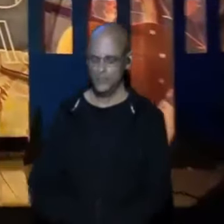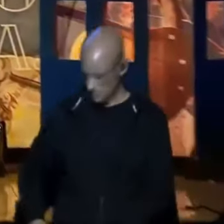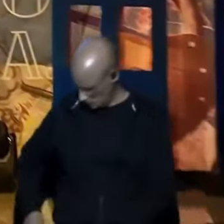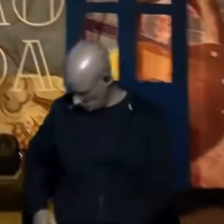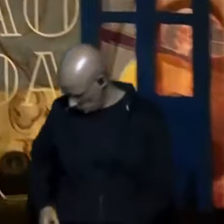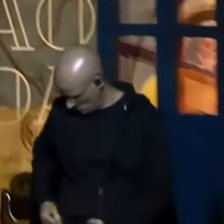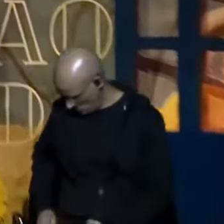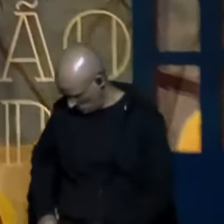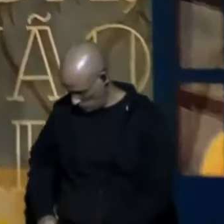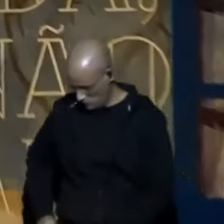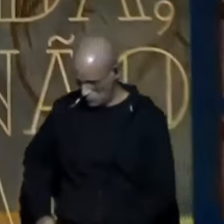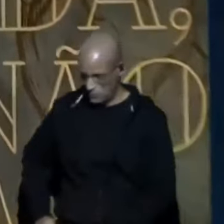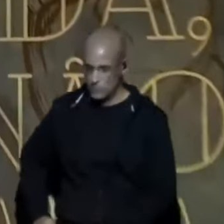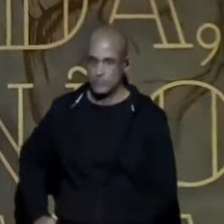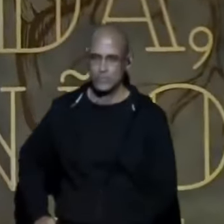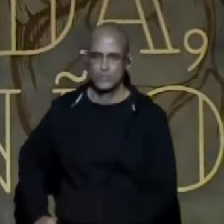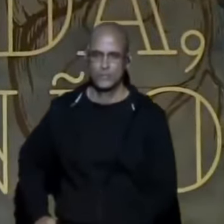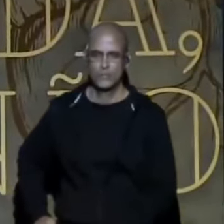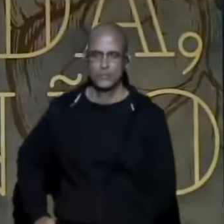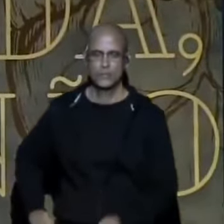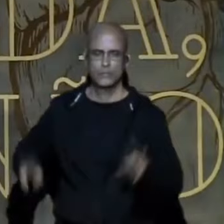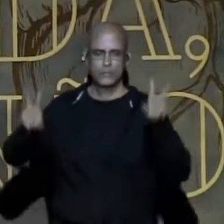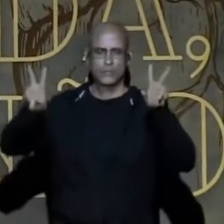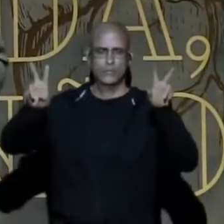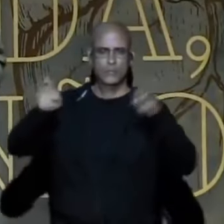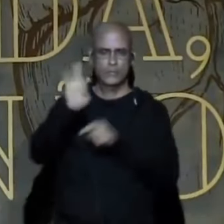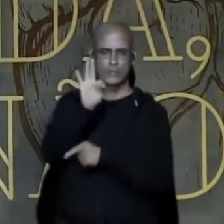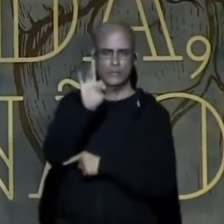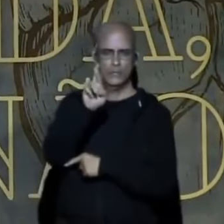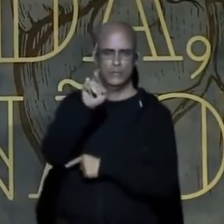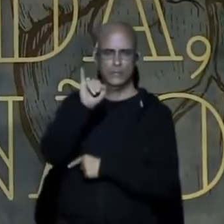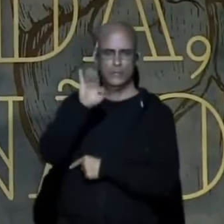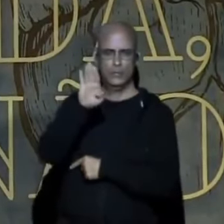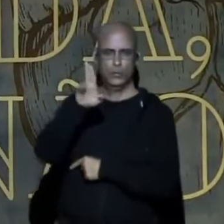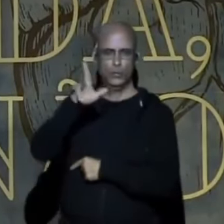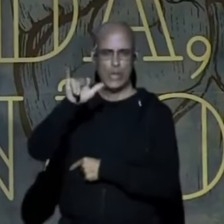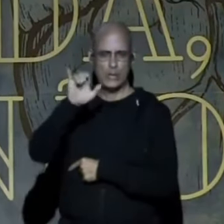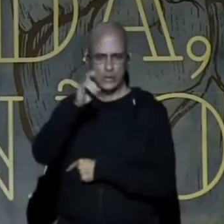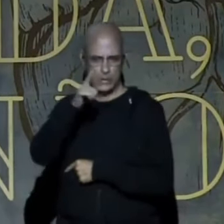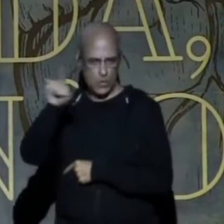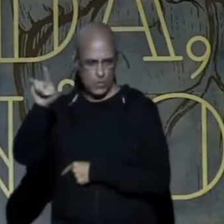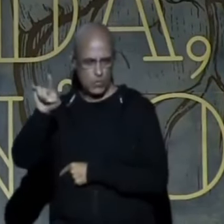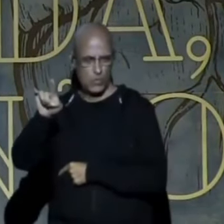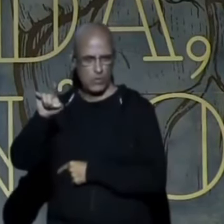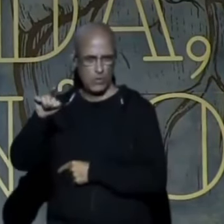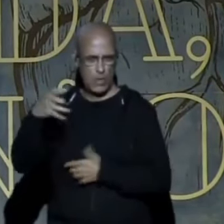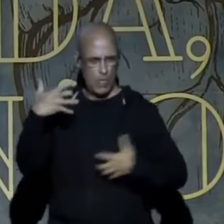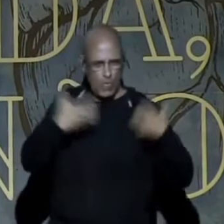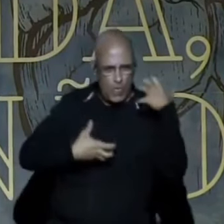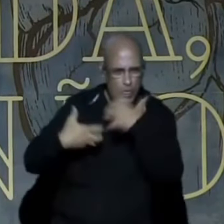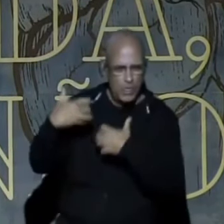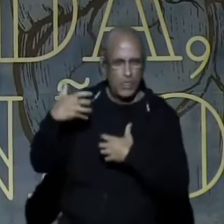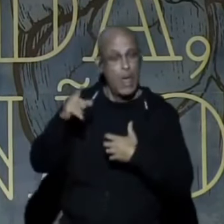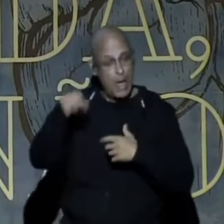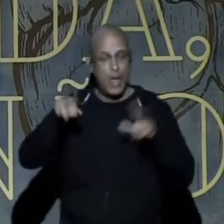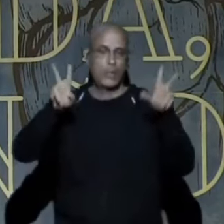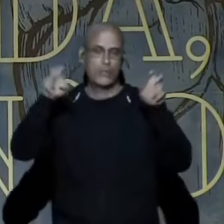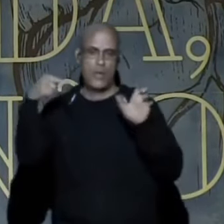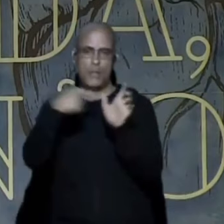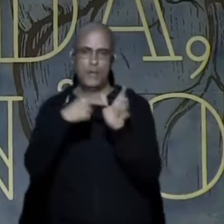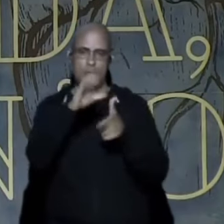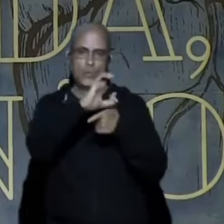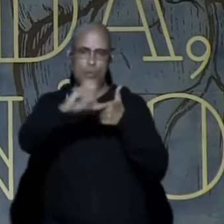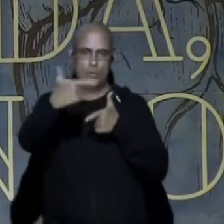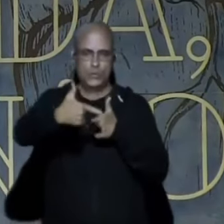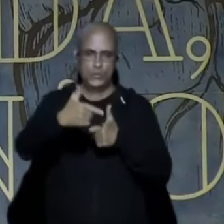Tribulação Esse é um tema transversal Nessa carta, na segunda carta aos corintios E